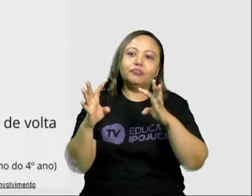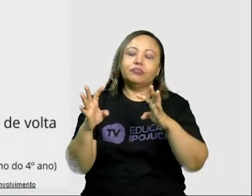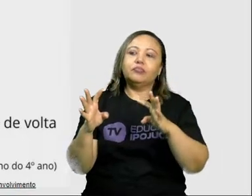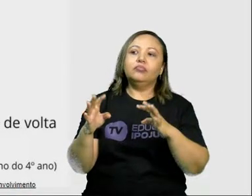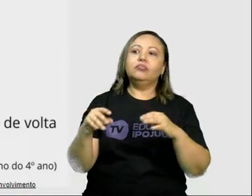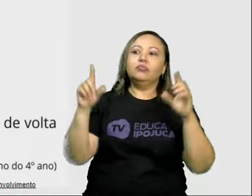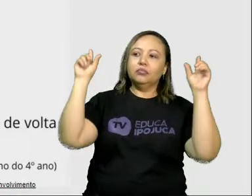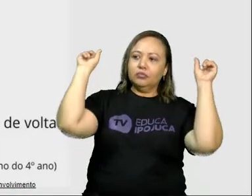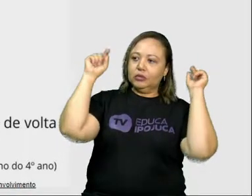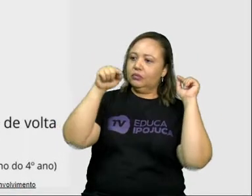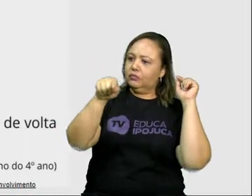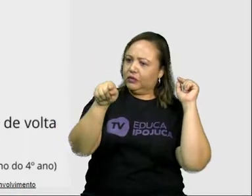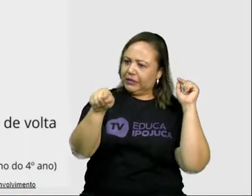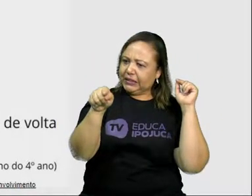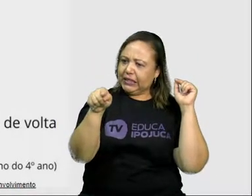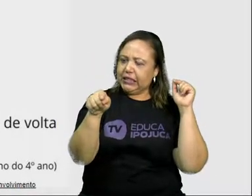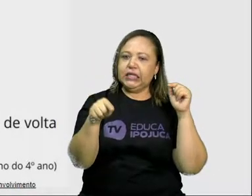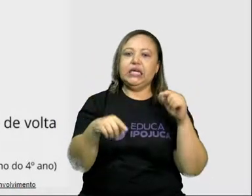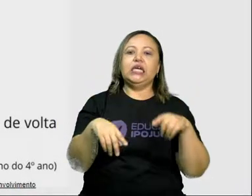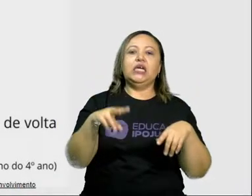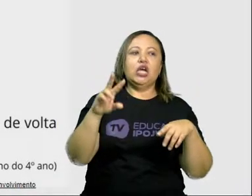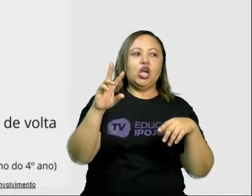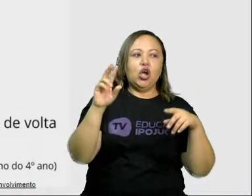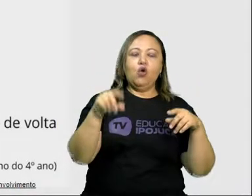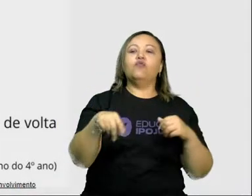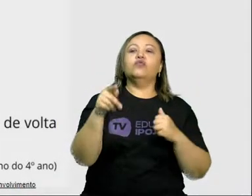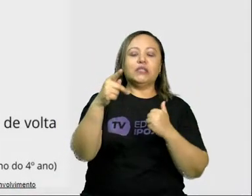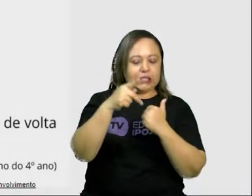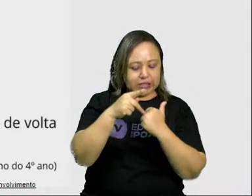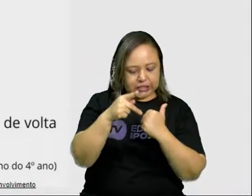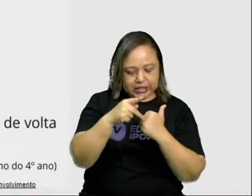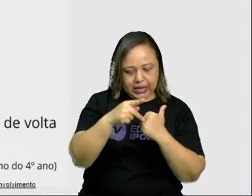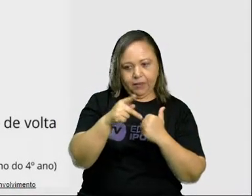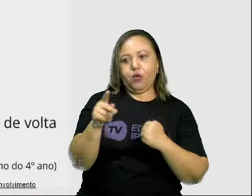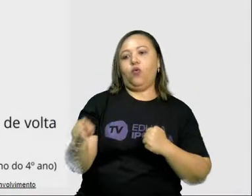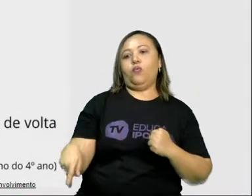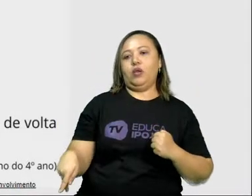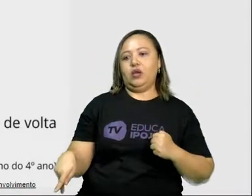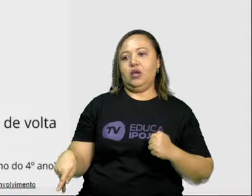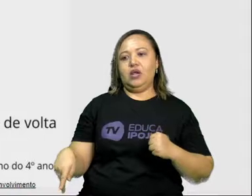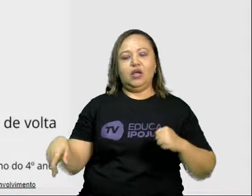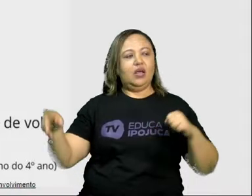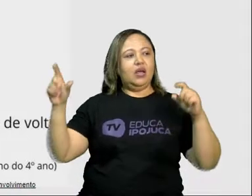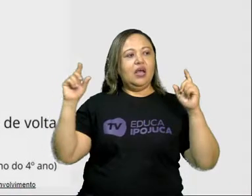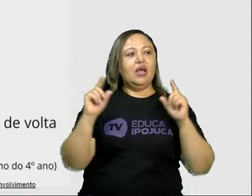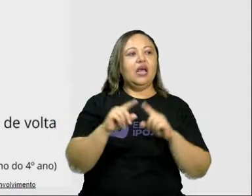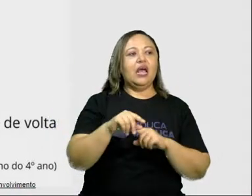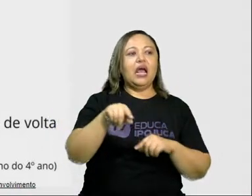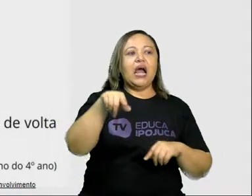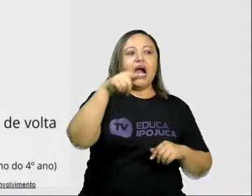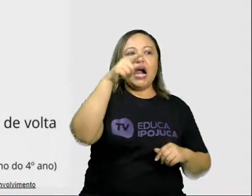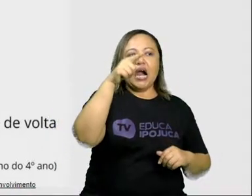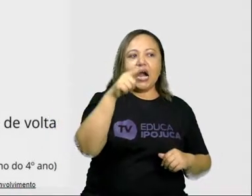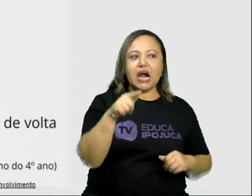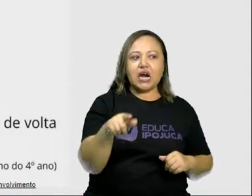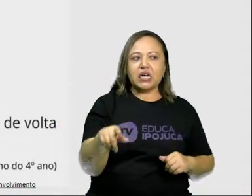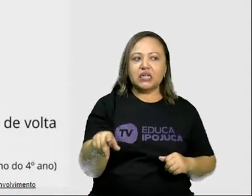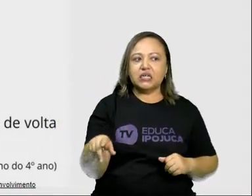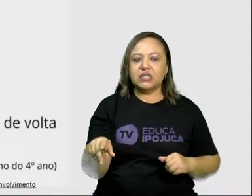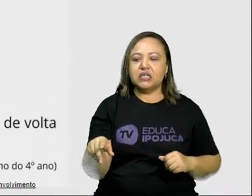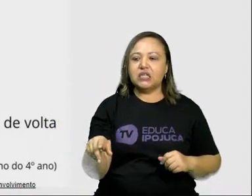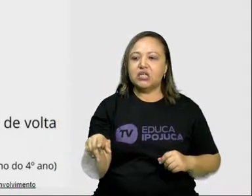ateniense, você, você também é um pronome. Aí nós temos também, estou aqui, ele,